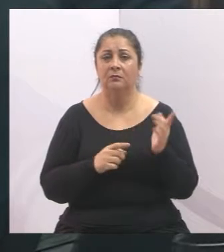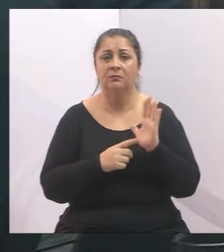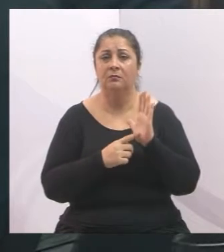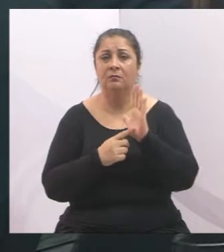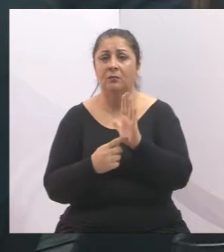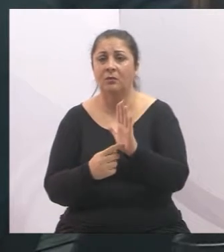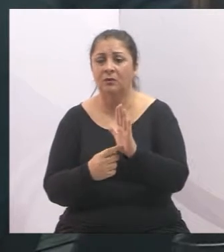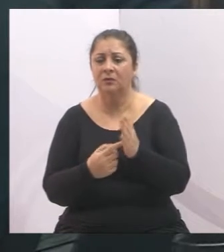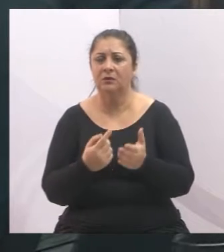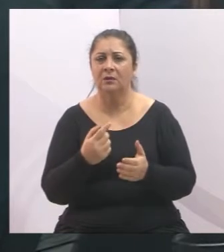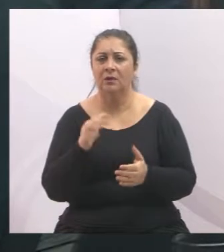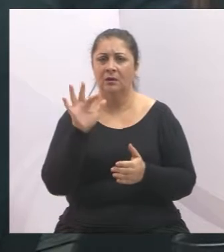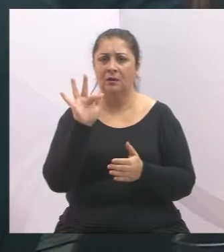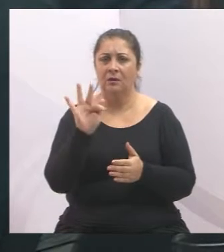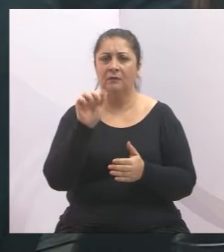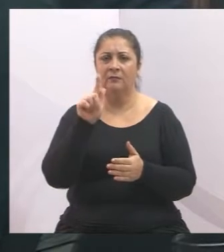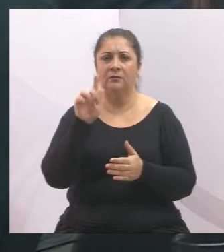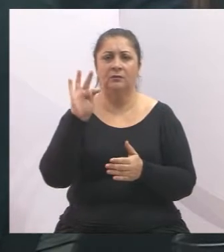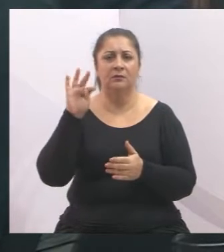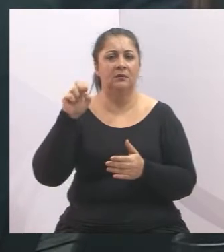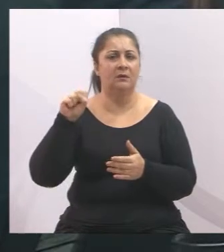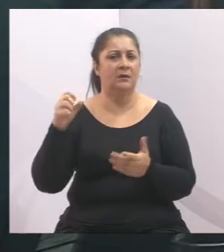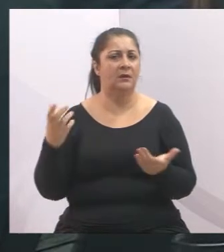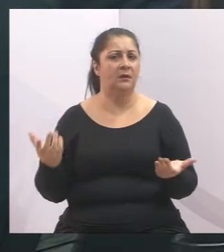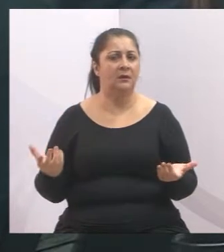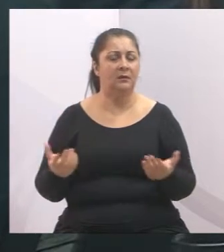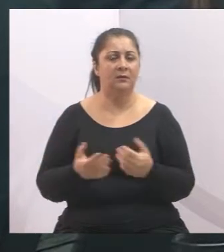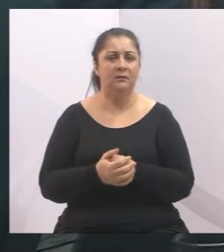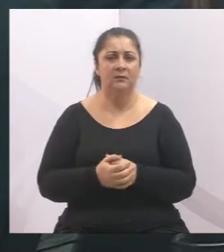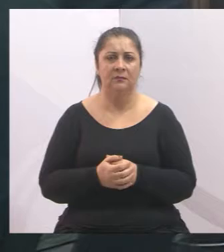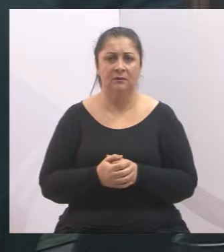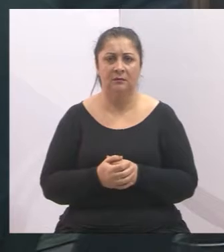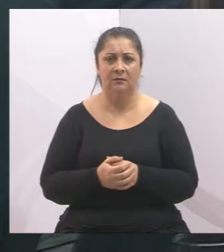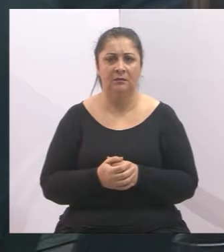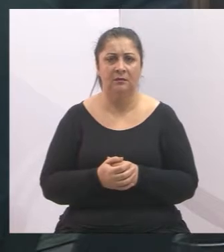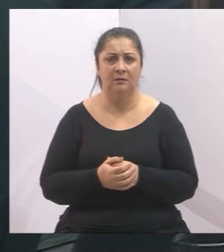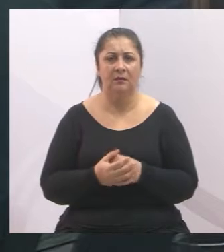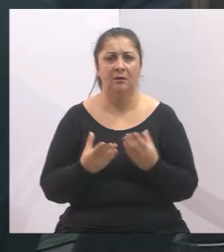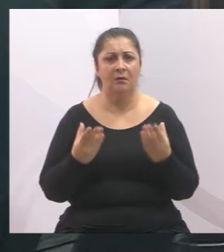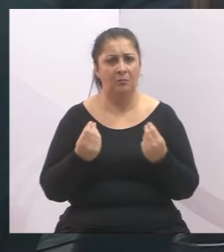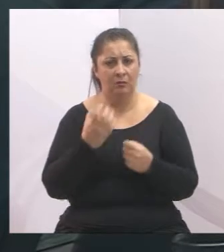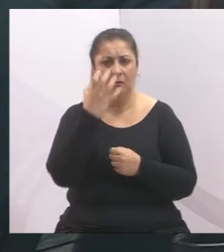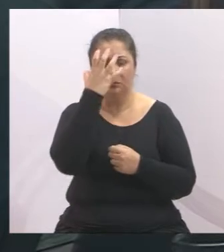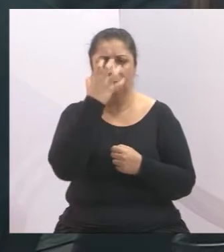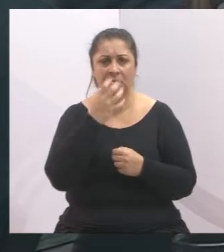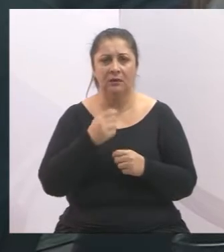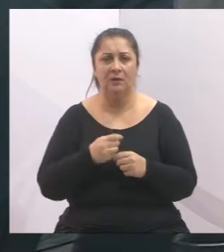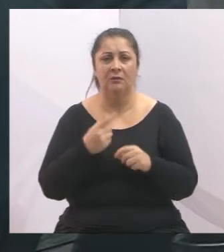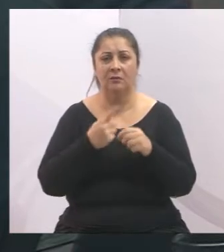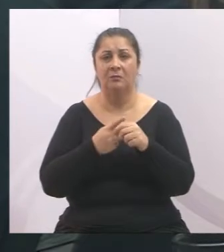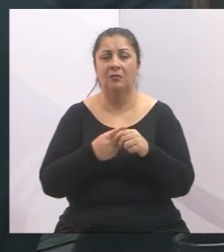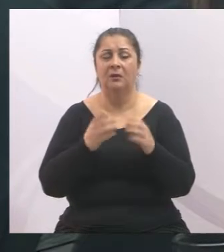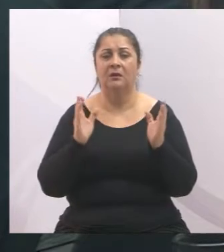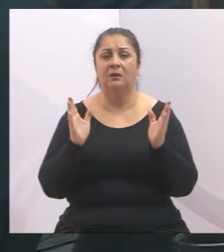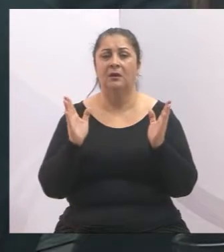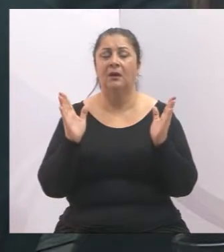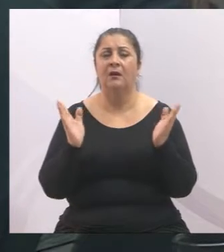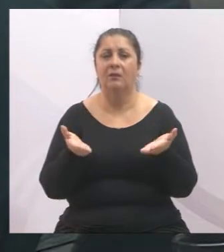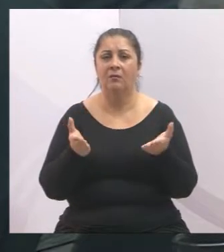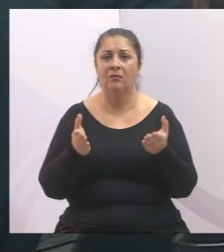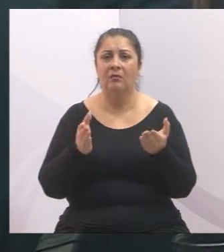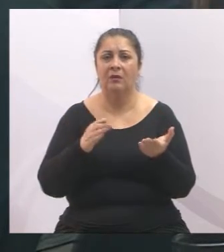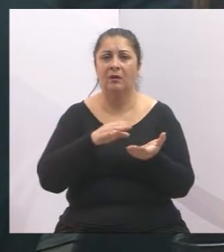recolhimento do fundo de garantia, e aí nós temos uma situação peculiar agora por conta da pandemia, as empresas estão